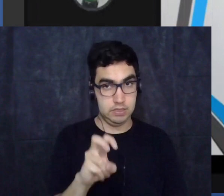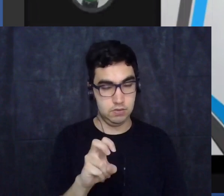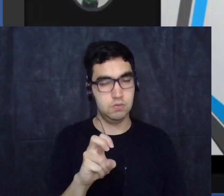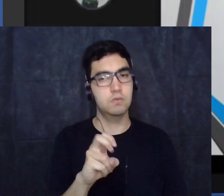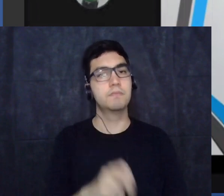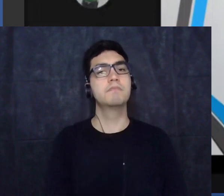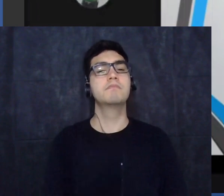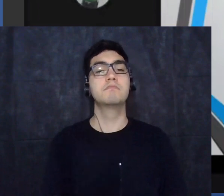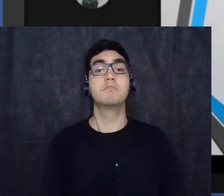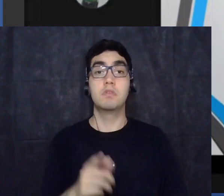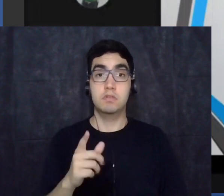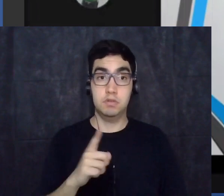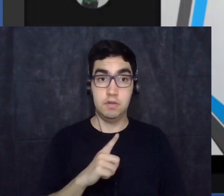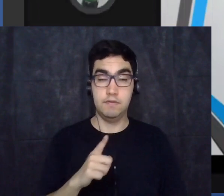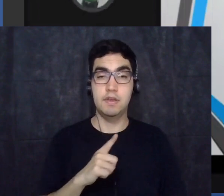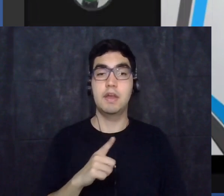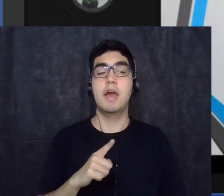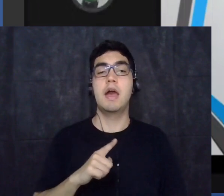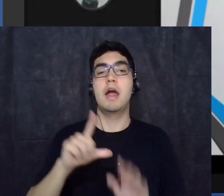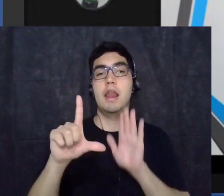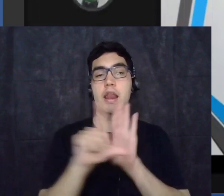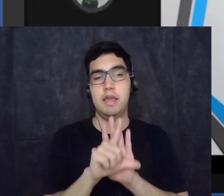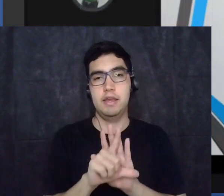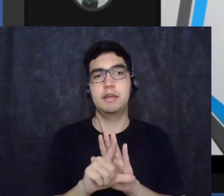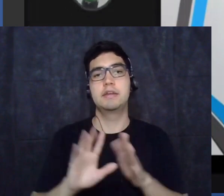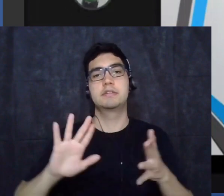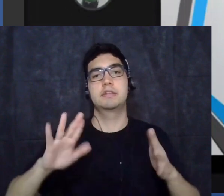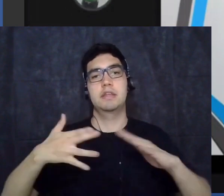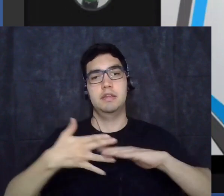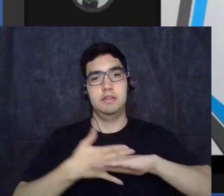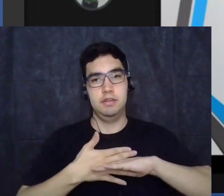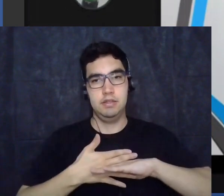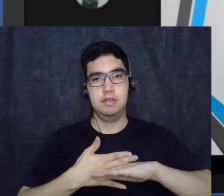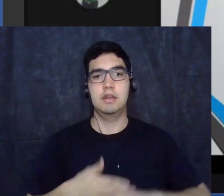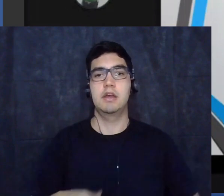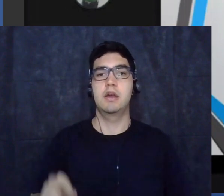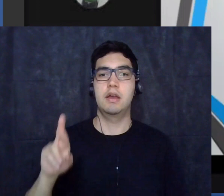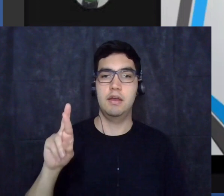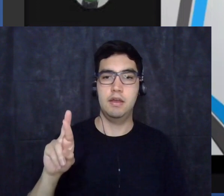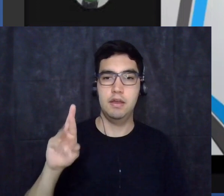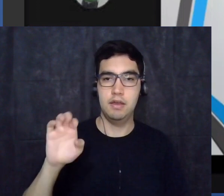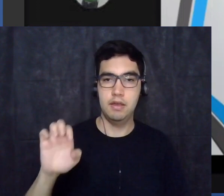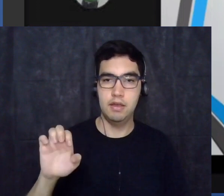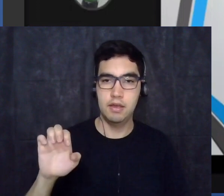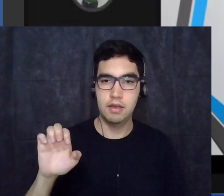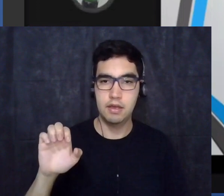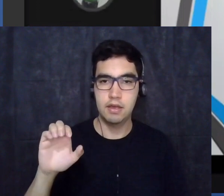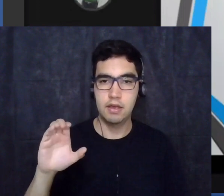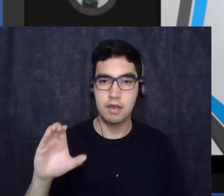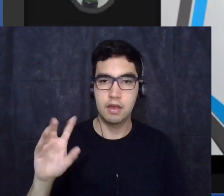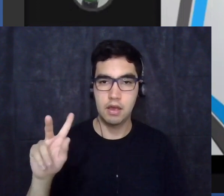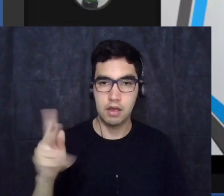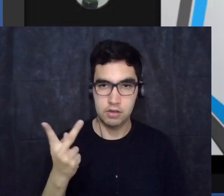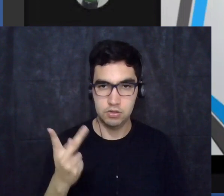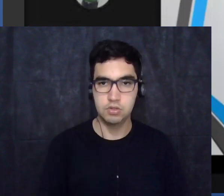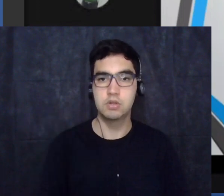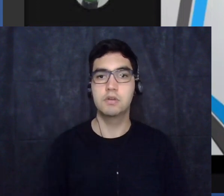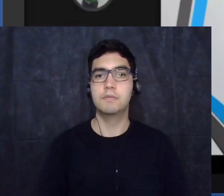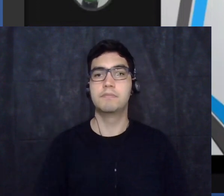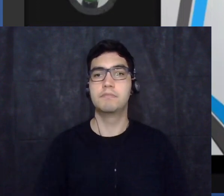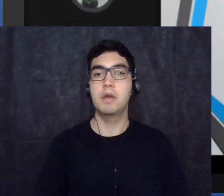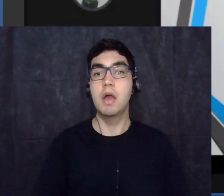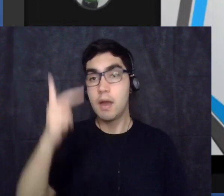cidadania do Reich só pessoas de sangue ou ascendência alemã podiam ser cidadãos